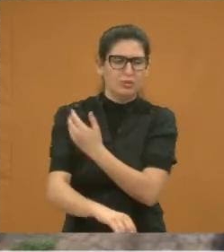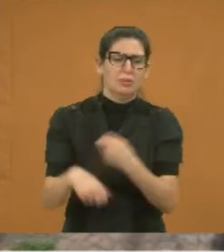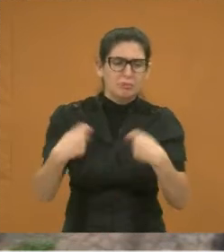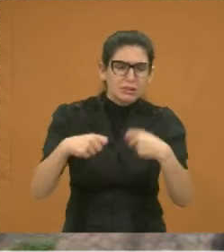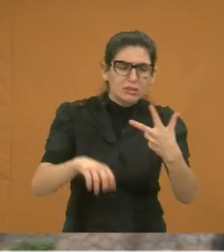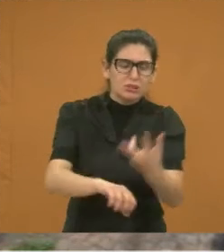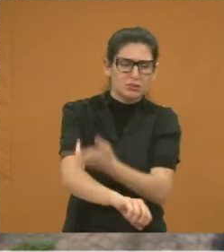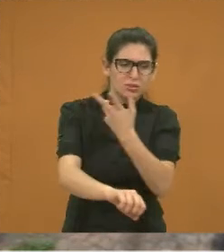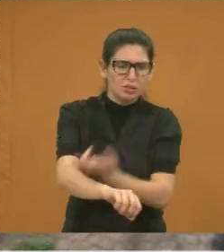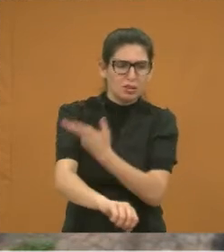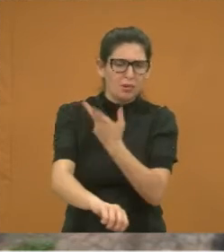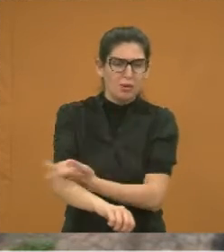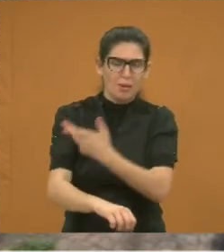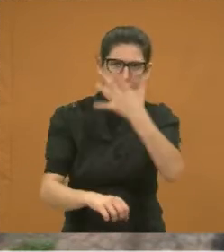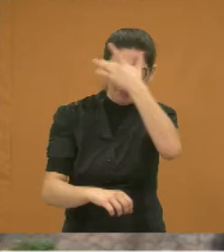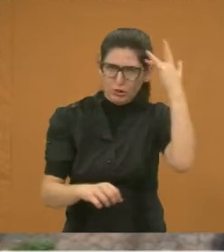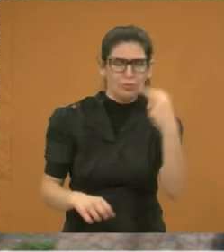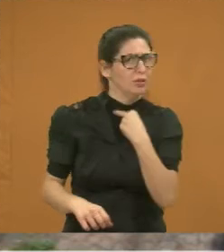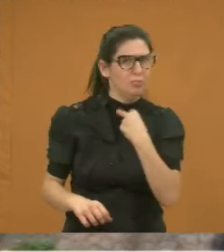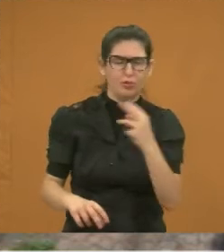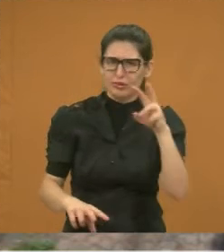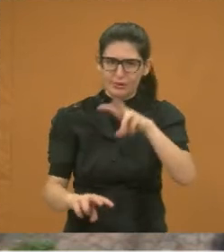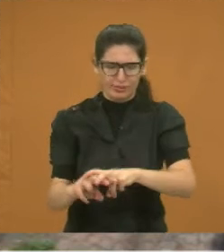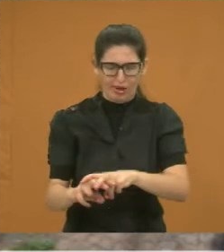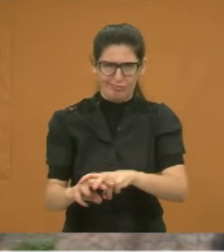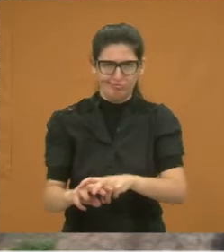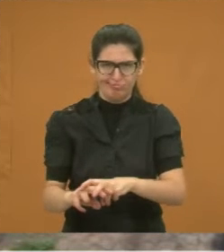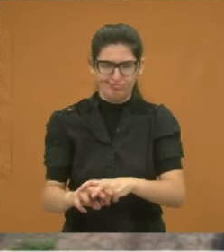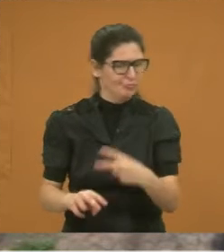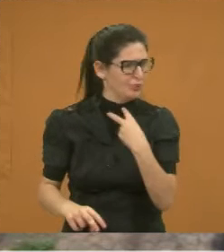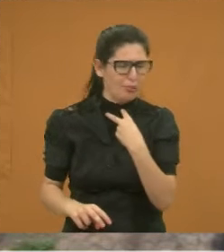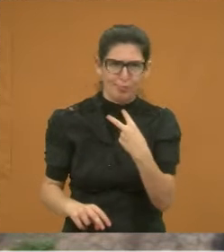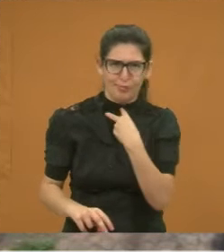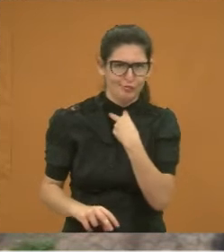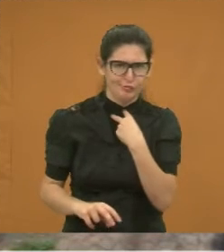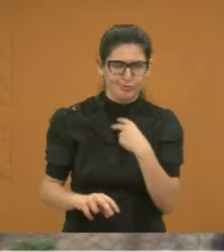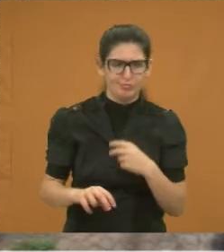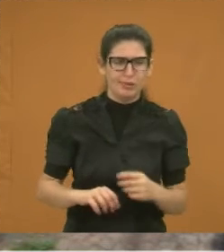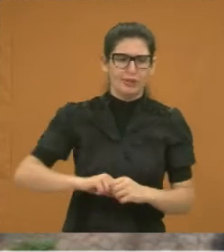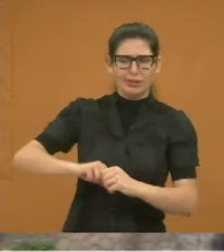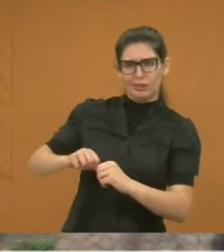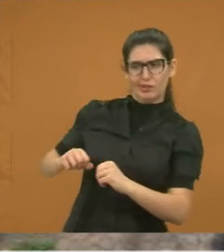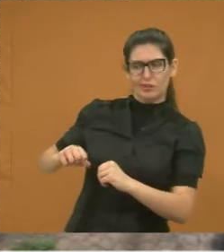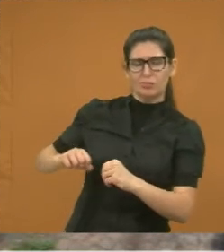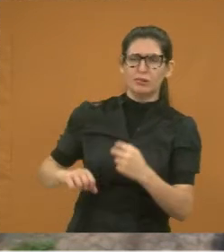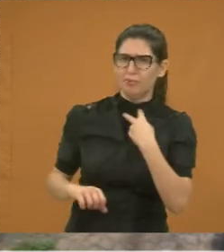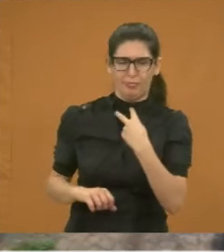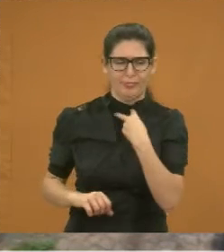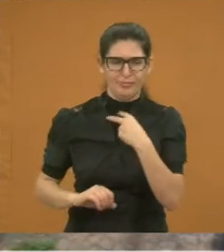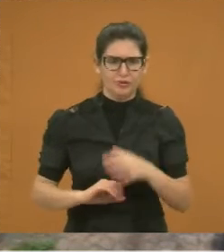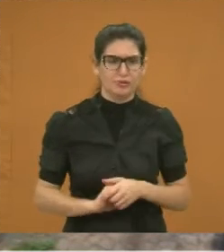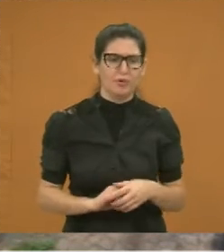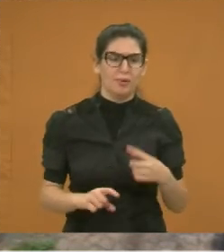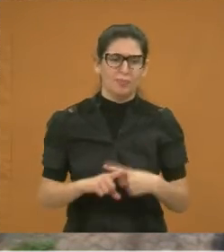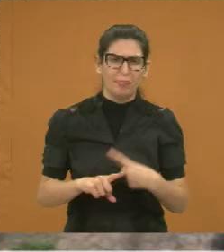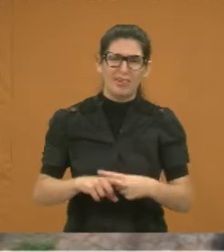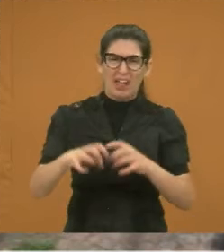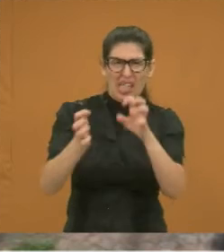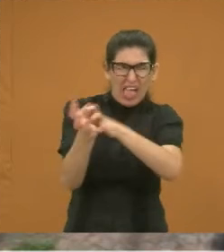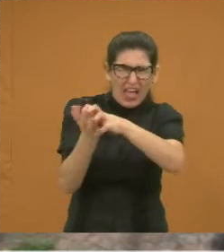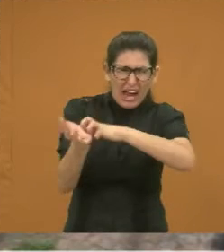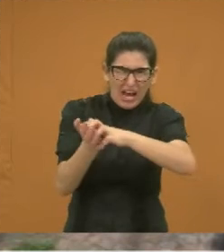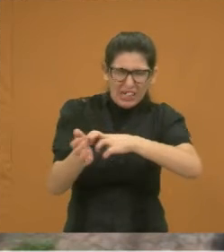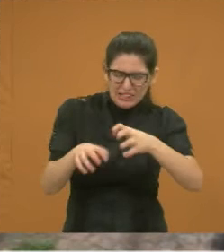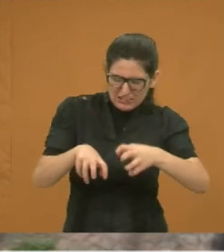A pessoa não pode sentar naquele local, não pode encostar, porque passa lá e ganha a perna, ganha o